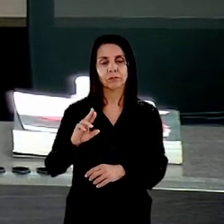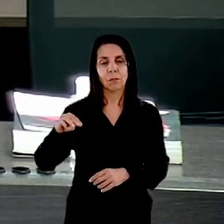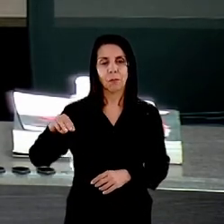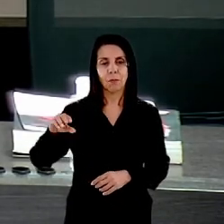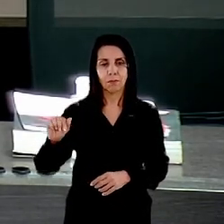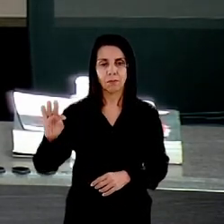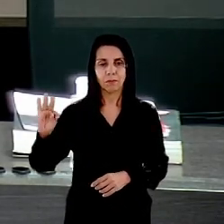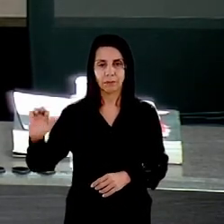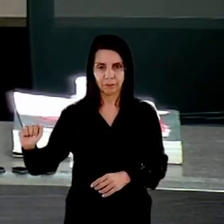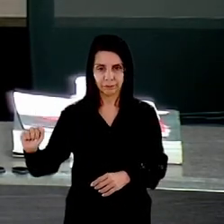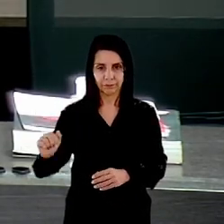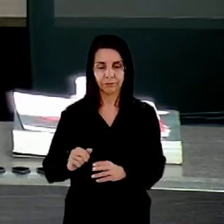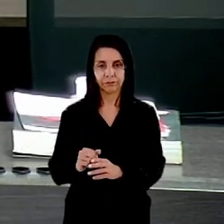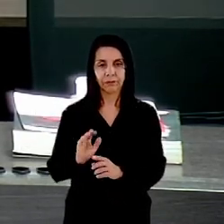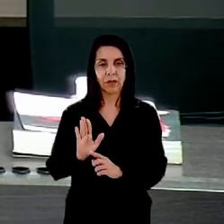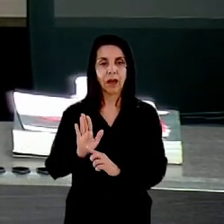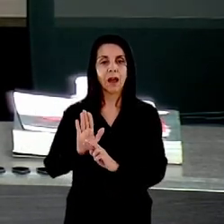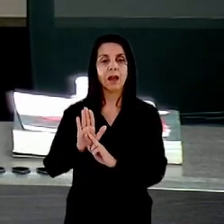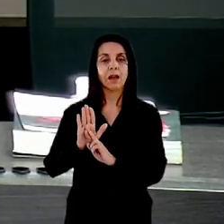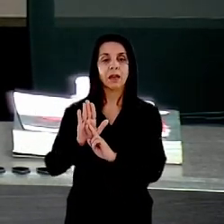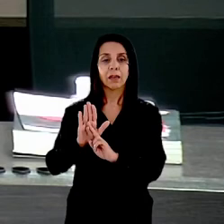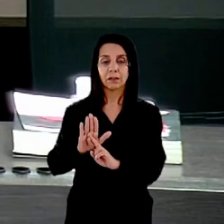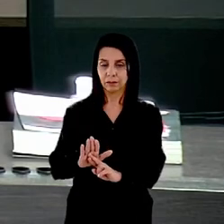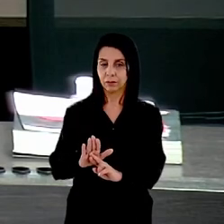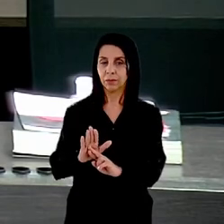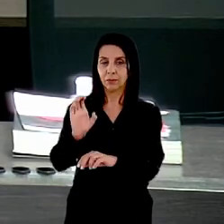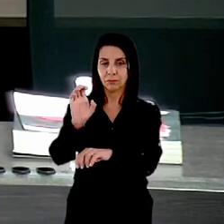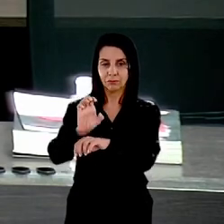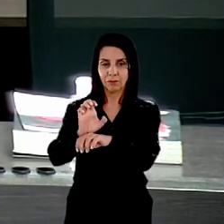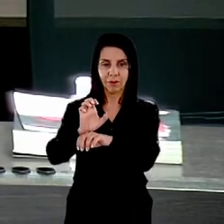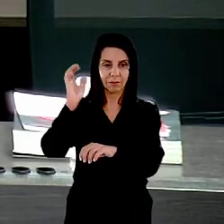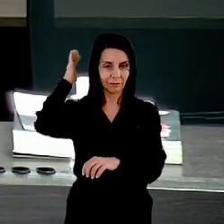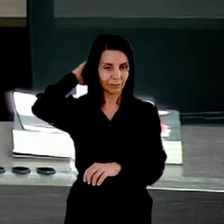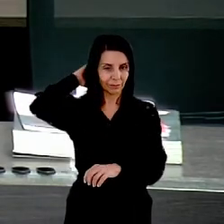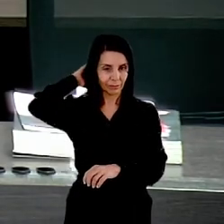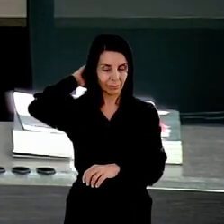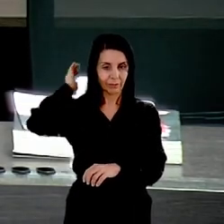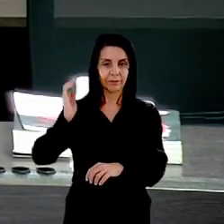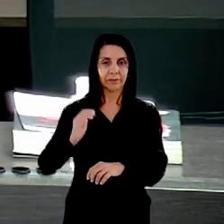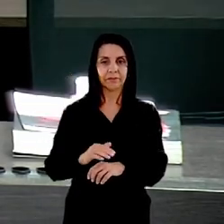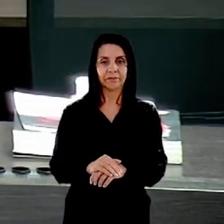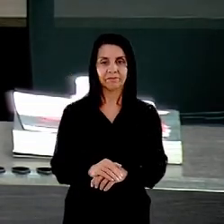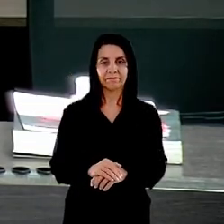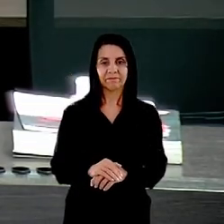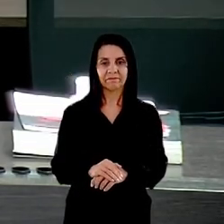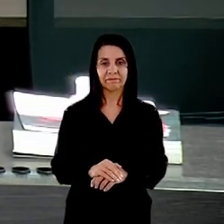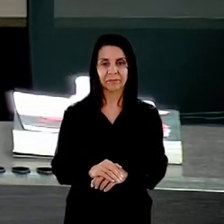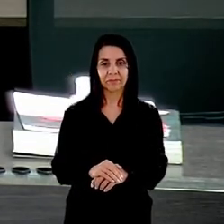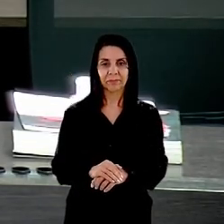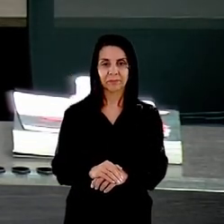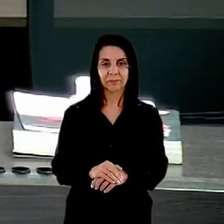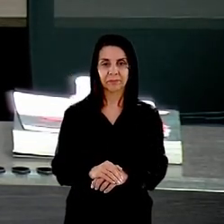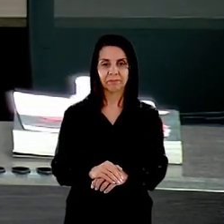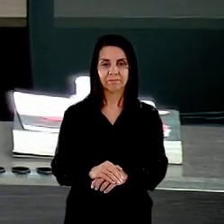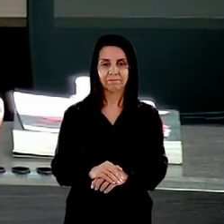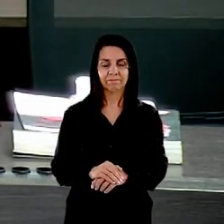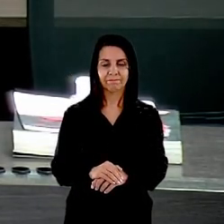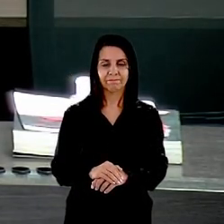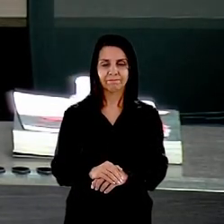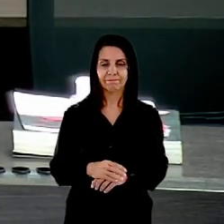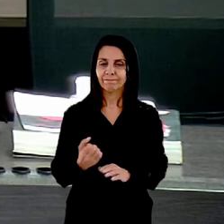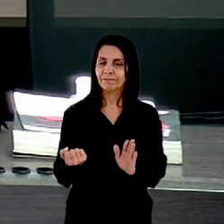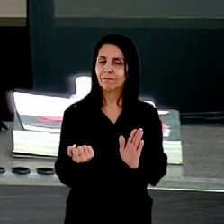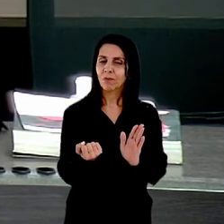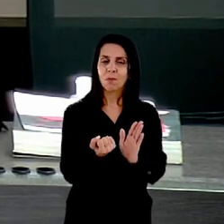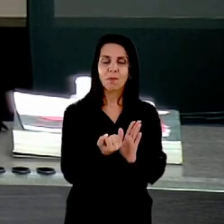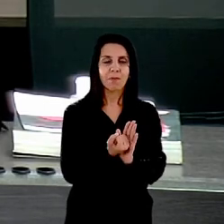que representa o grande estado do Pará que foi o símbolo da região norte do